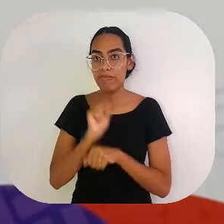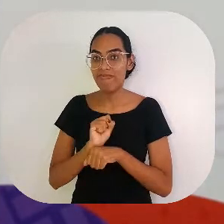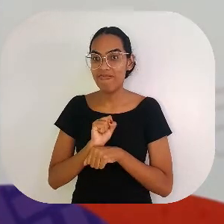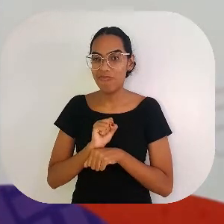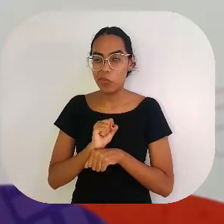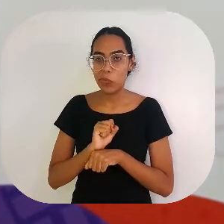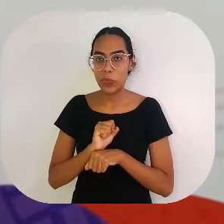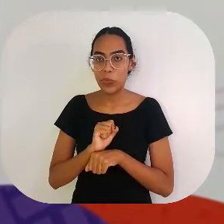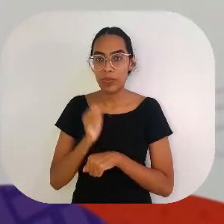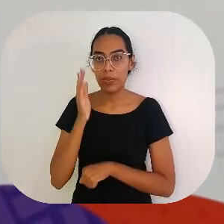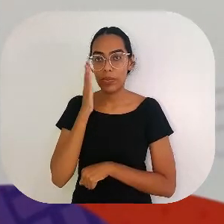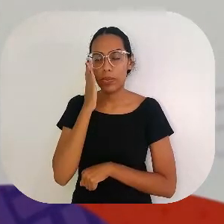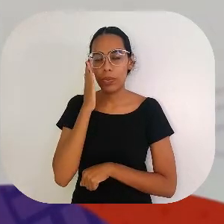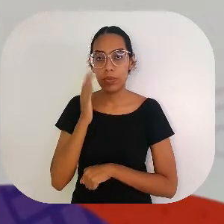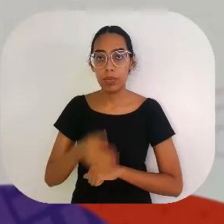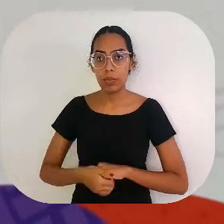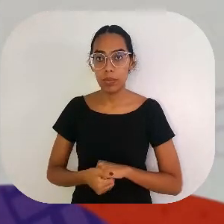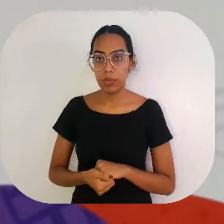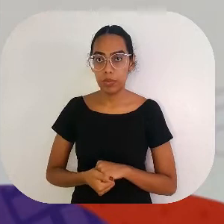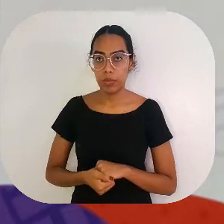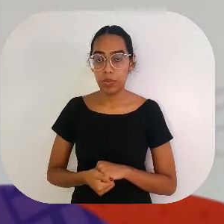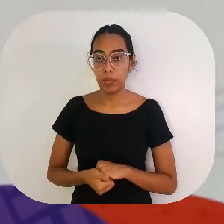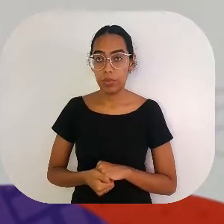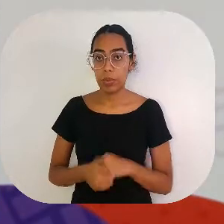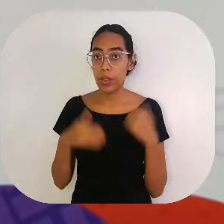parado, sem se mover.